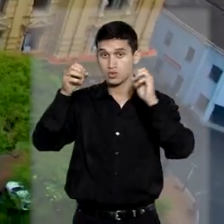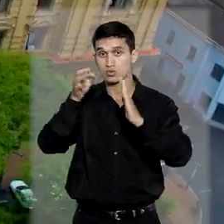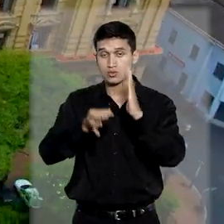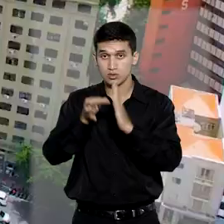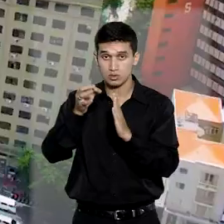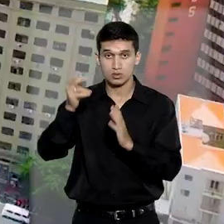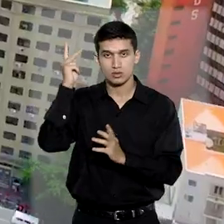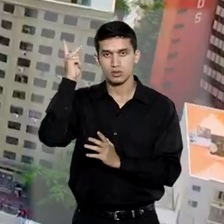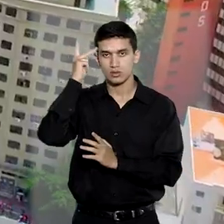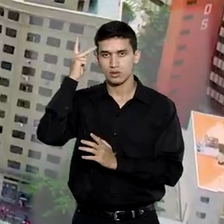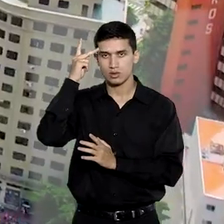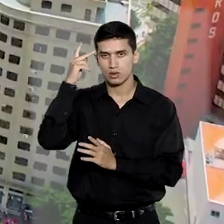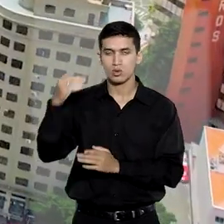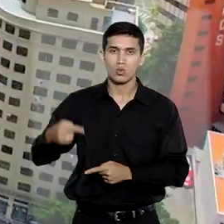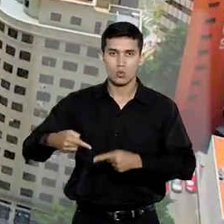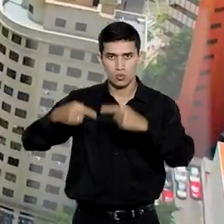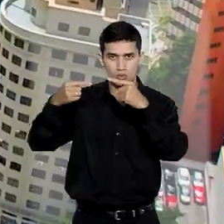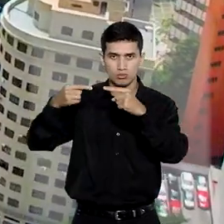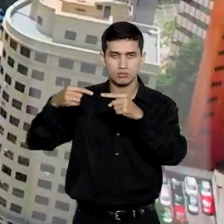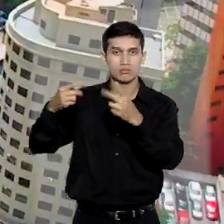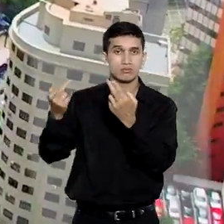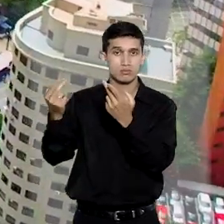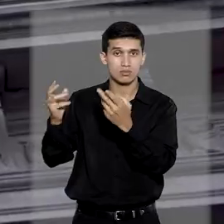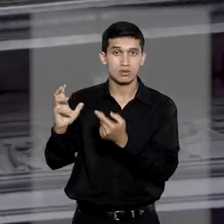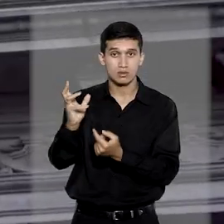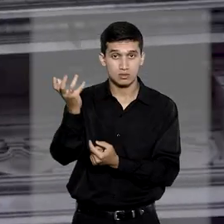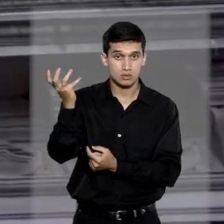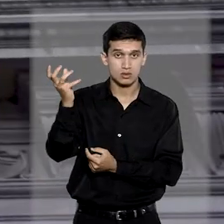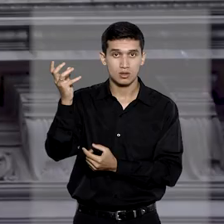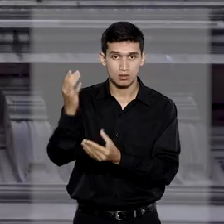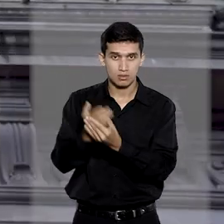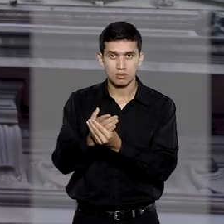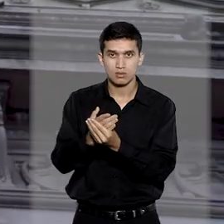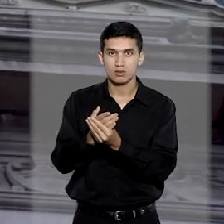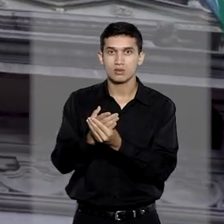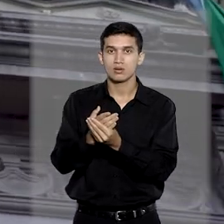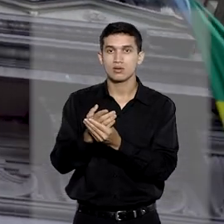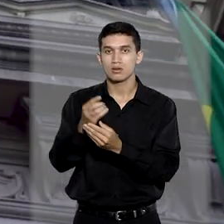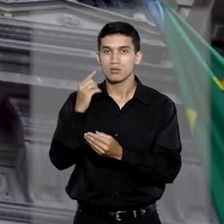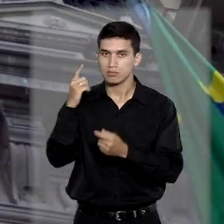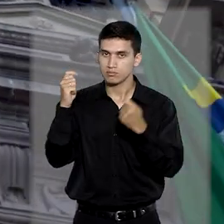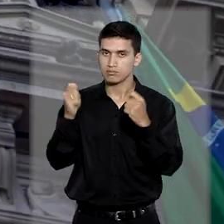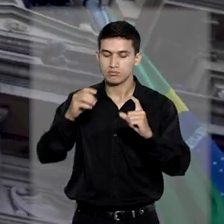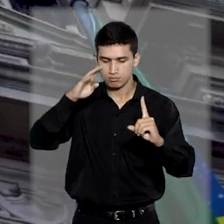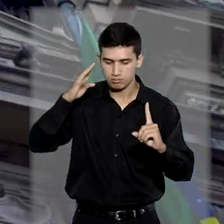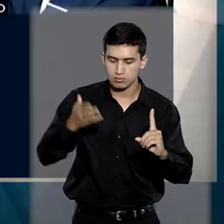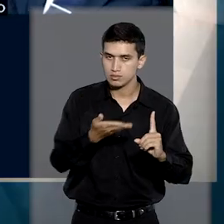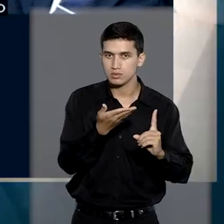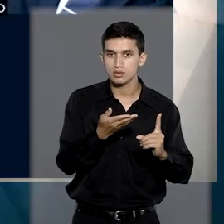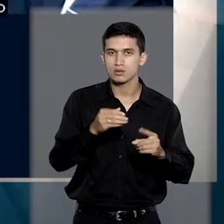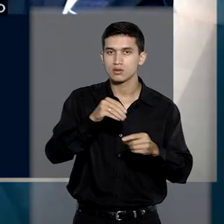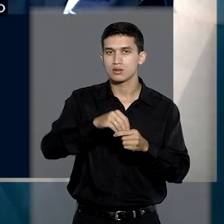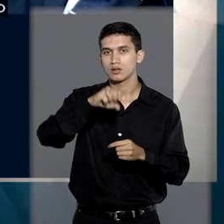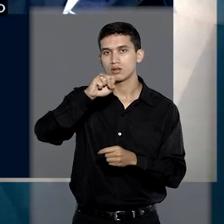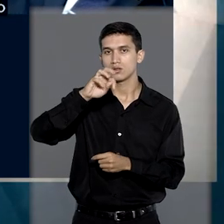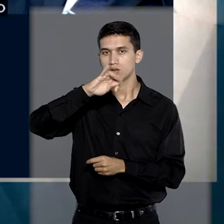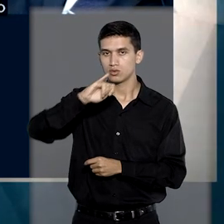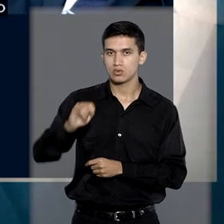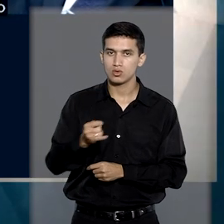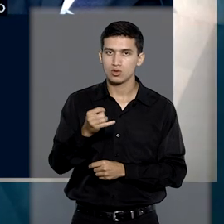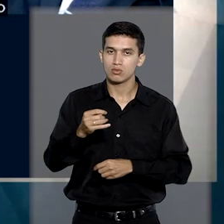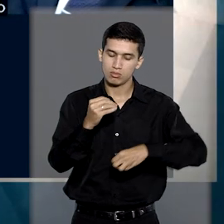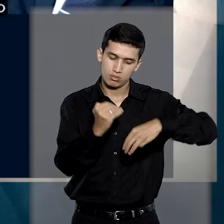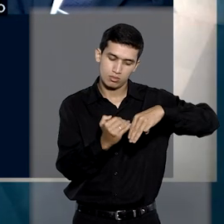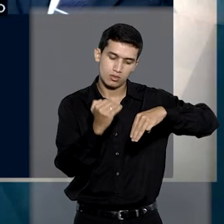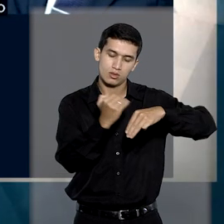qual as ações fundadas em direito pessoal, como no caso, devem ser propostas no domicílio do réu. No STJ, o